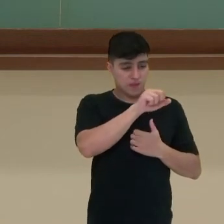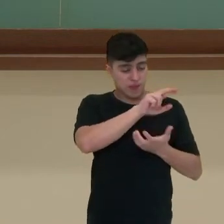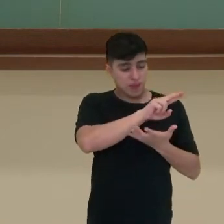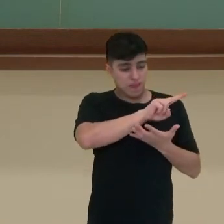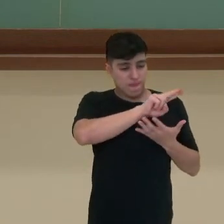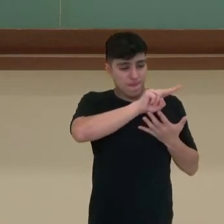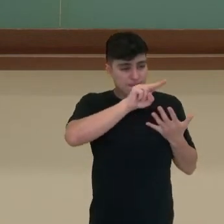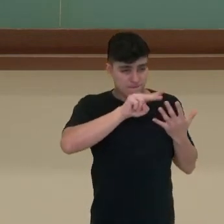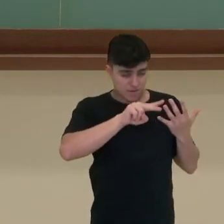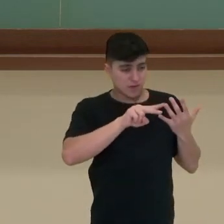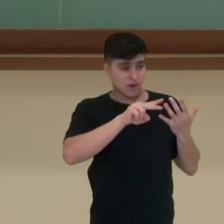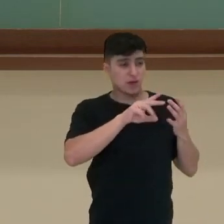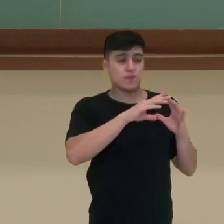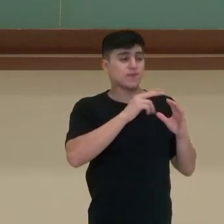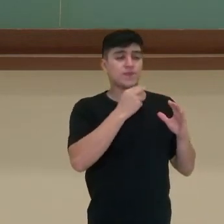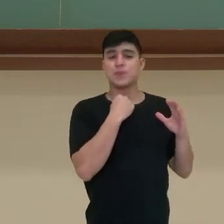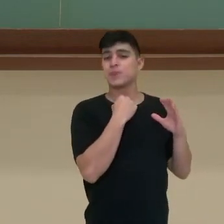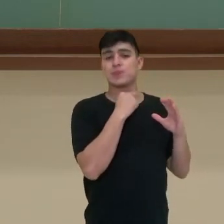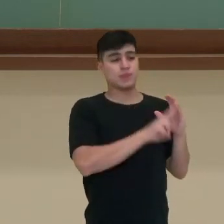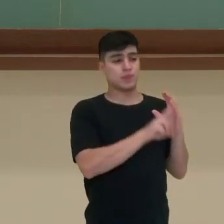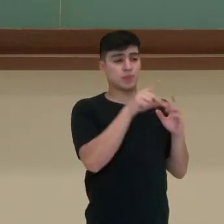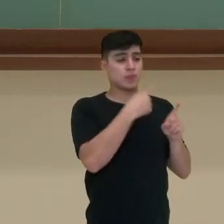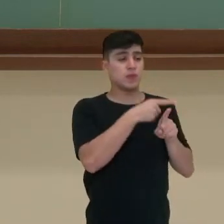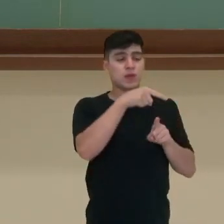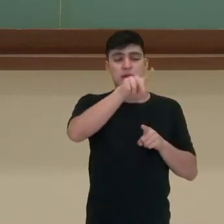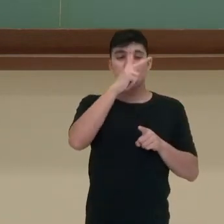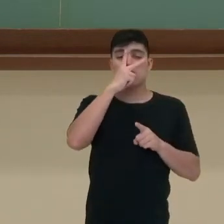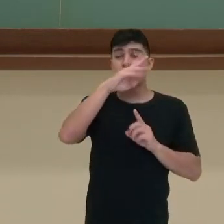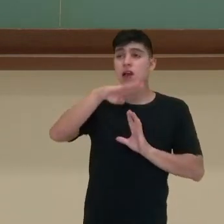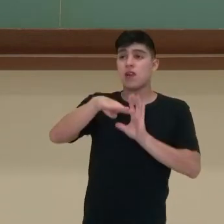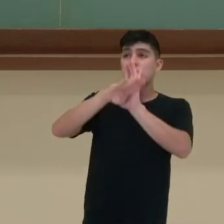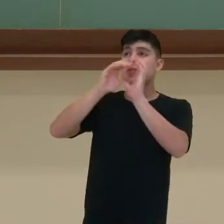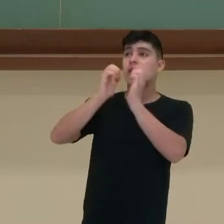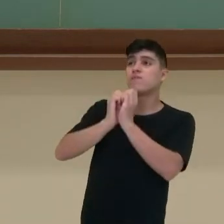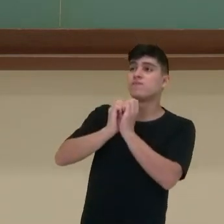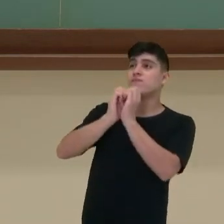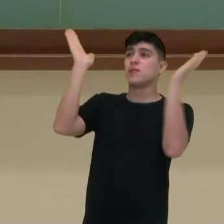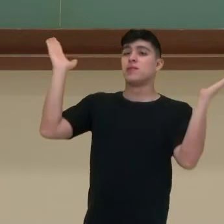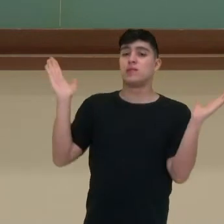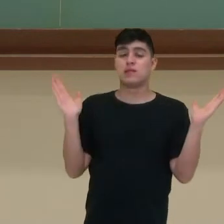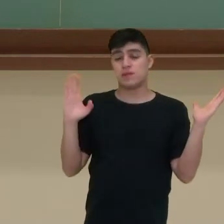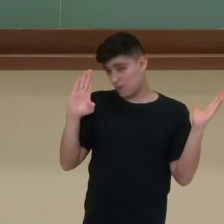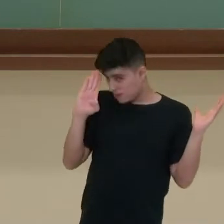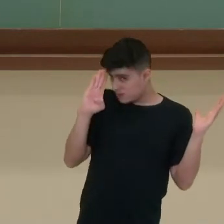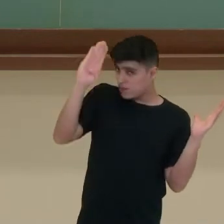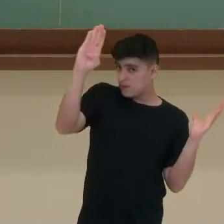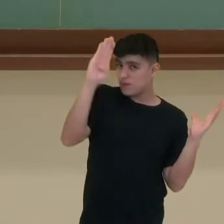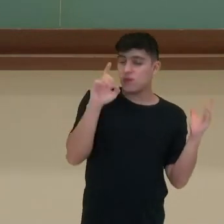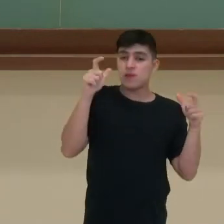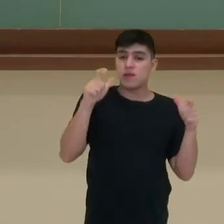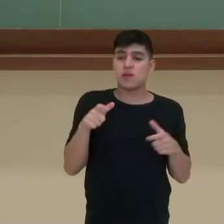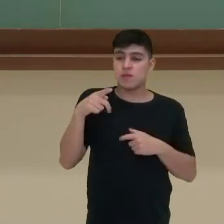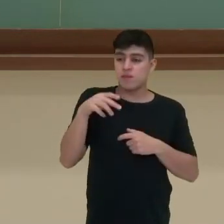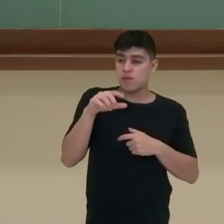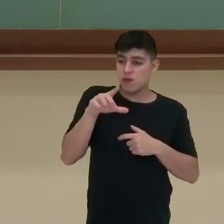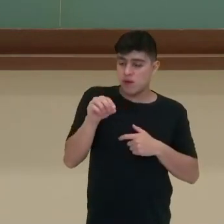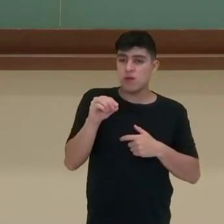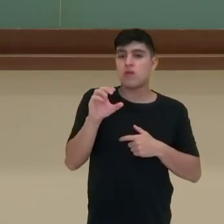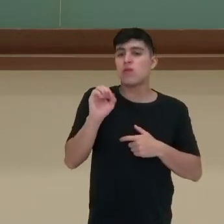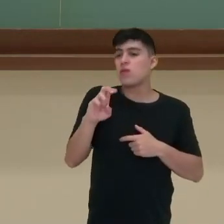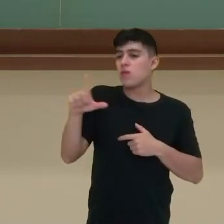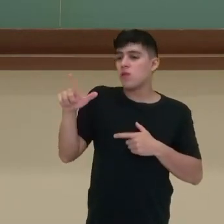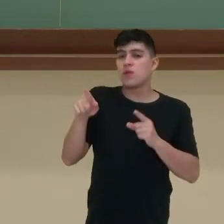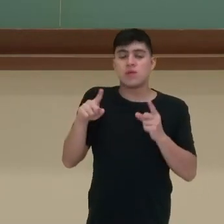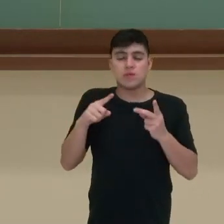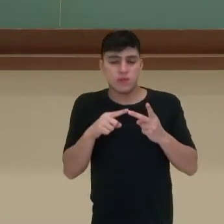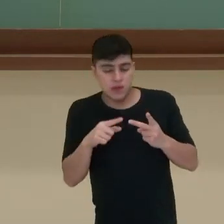uso porque nós sabíamos que eles intensificavam o buraco na camada de ozônio, que se concentra principalmente no polo sul, mas existe